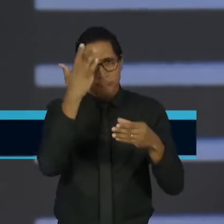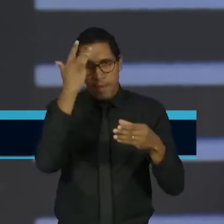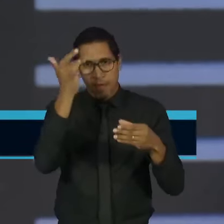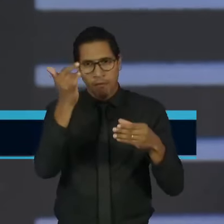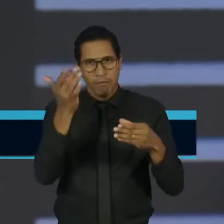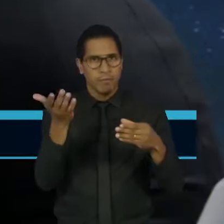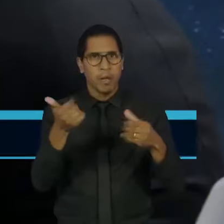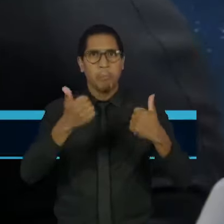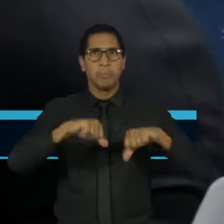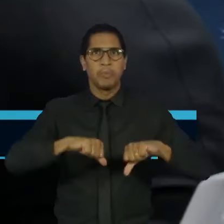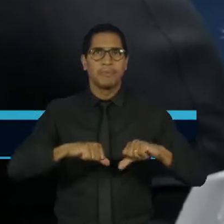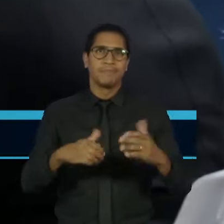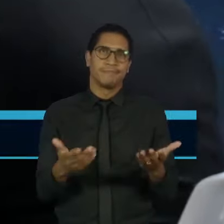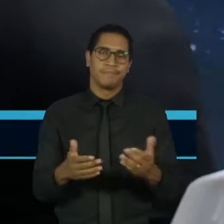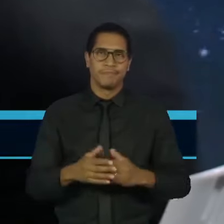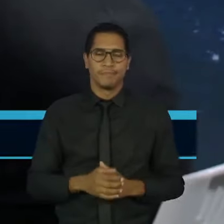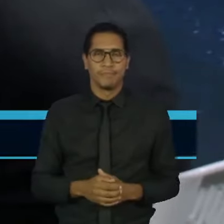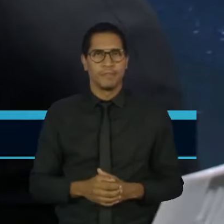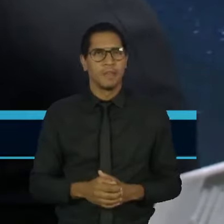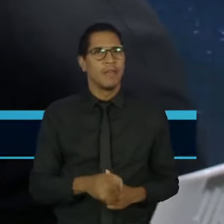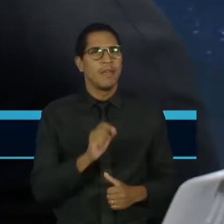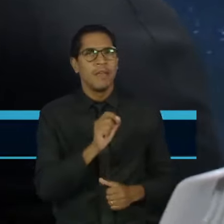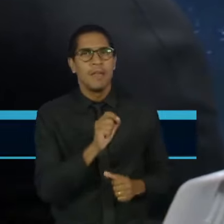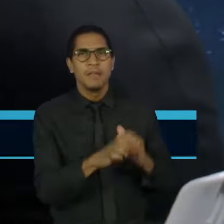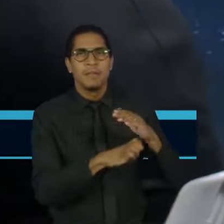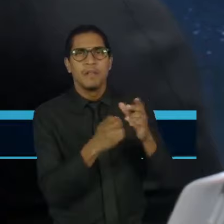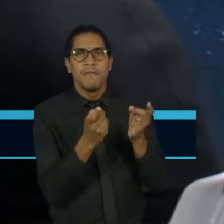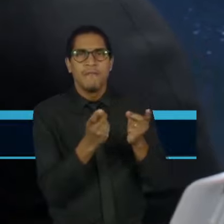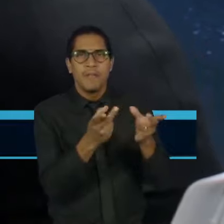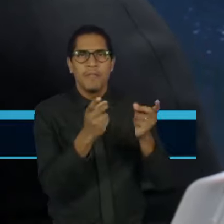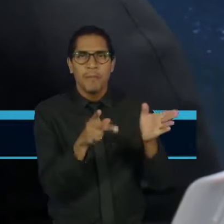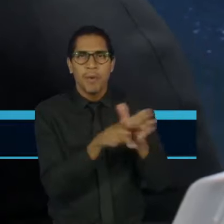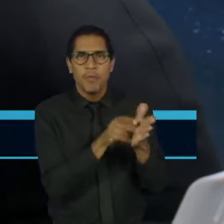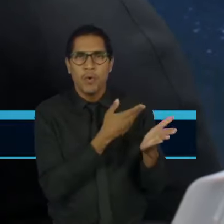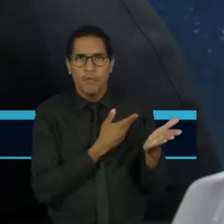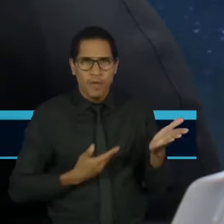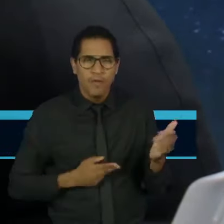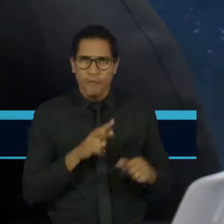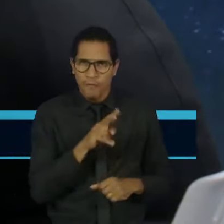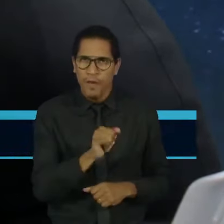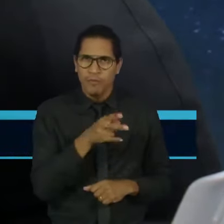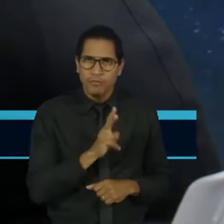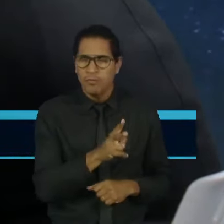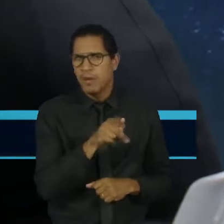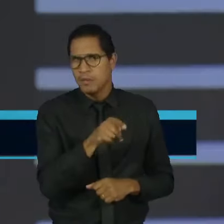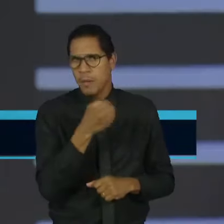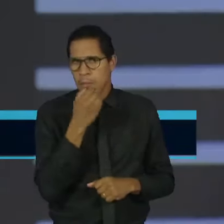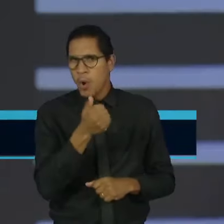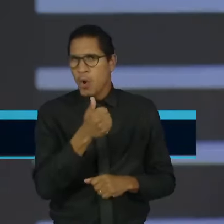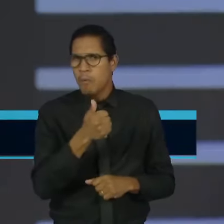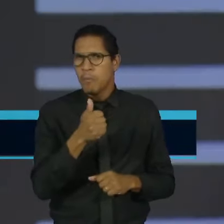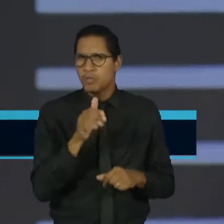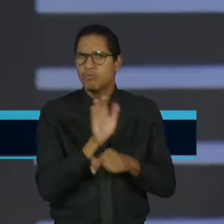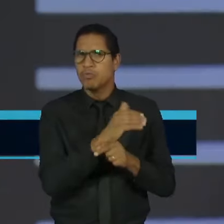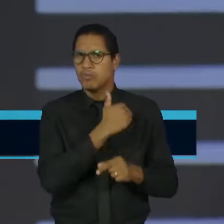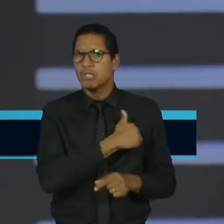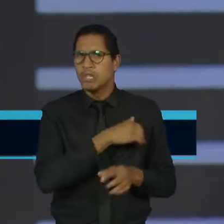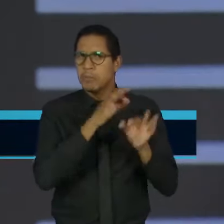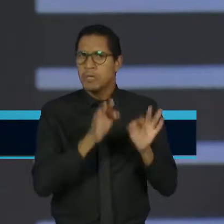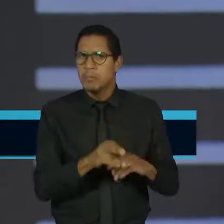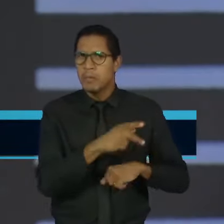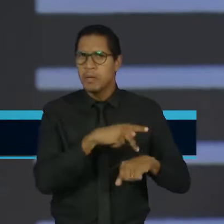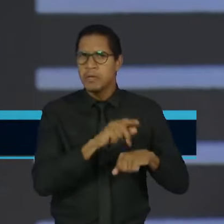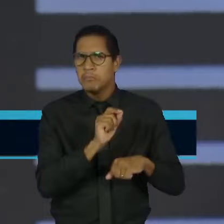E as privatizações prometidas por Javier Millet seriam positivas para a Argentina? Bom, ele